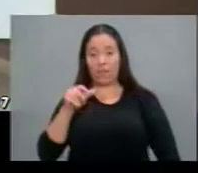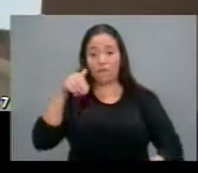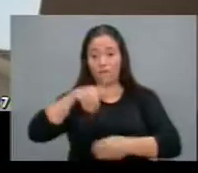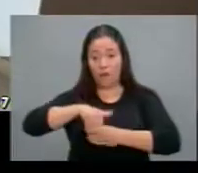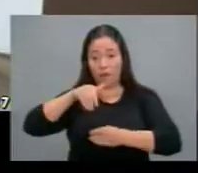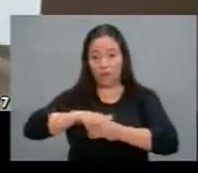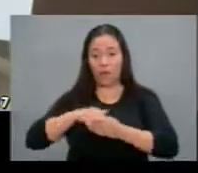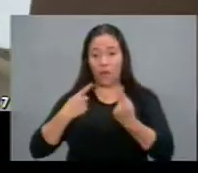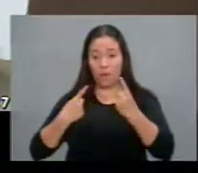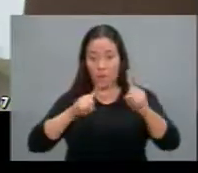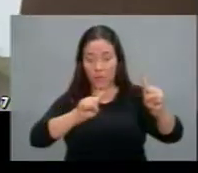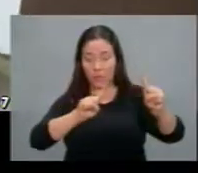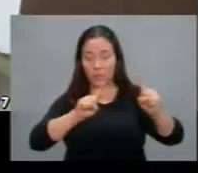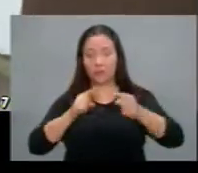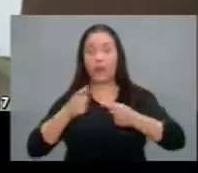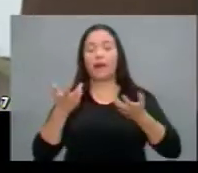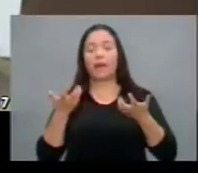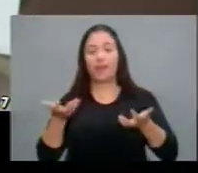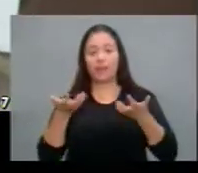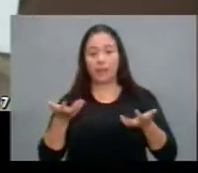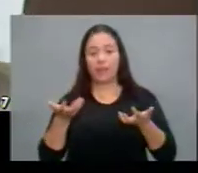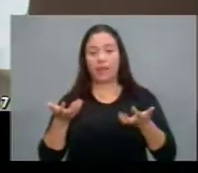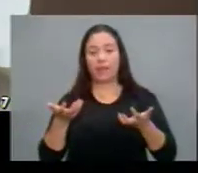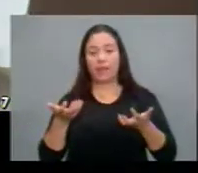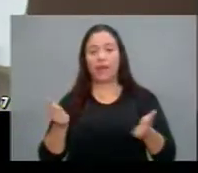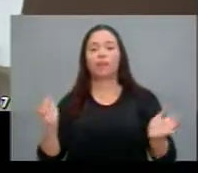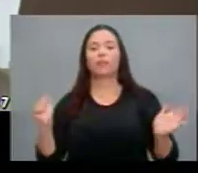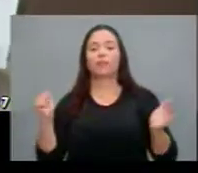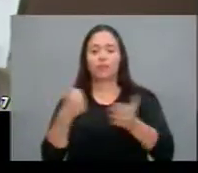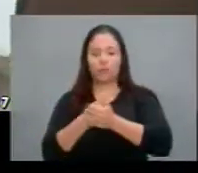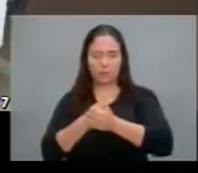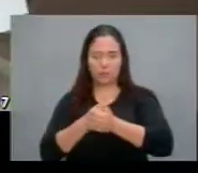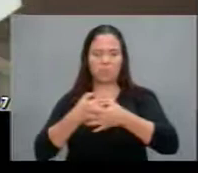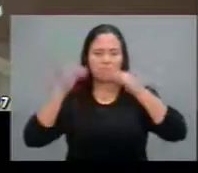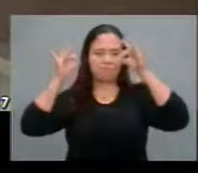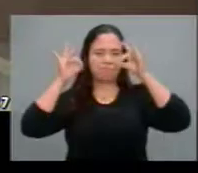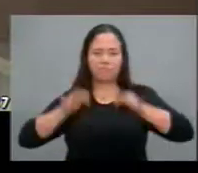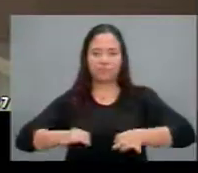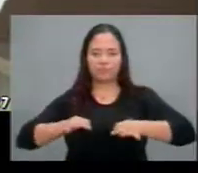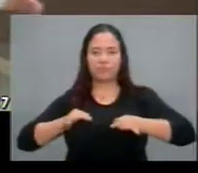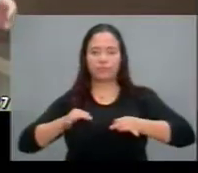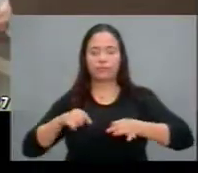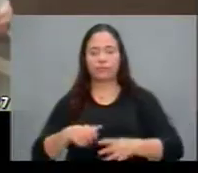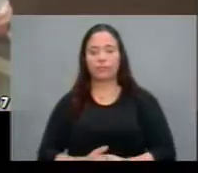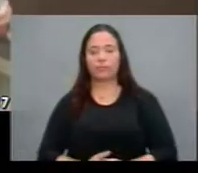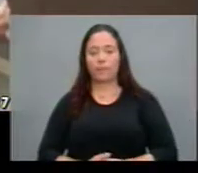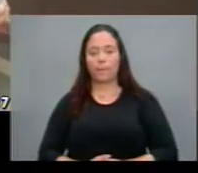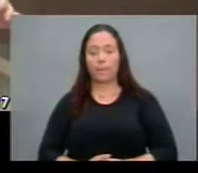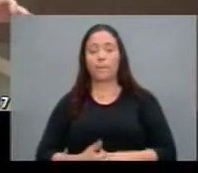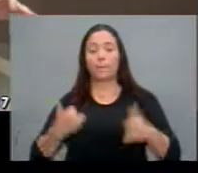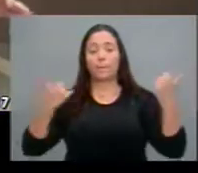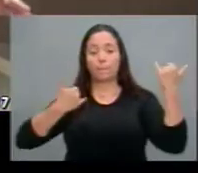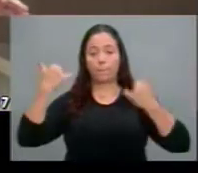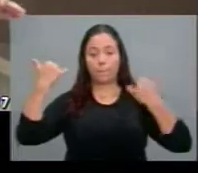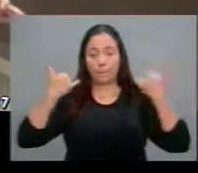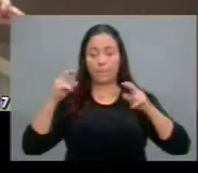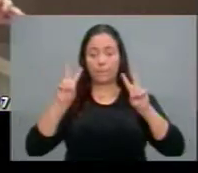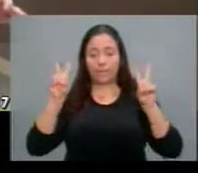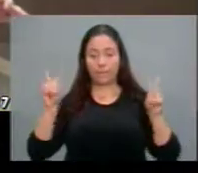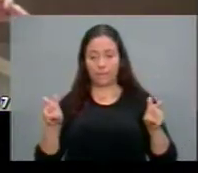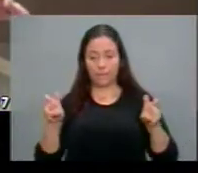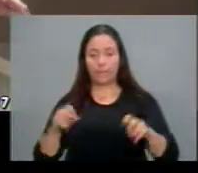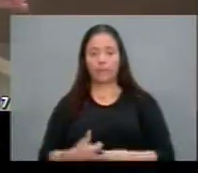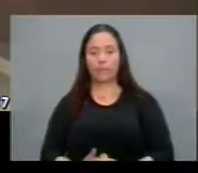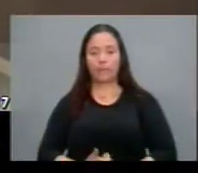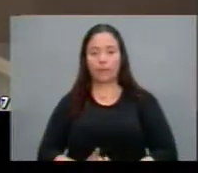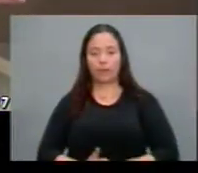votarem contra é porque estão querendo esconder a informação. São as informações sobre